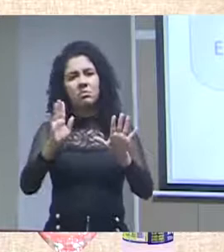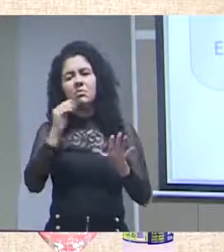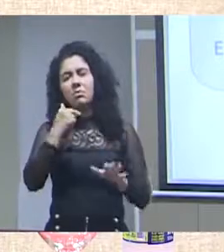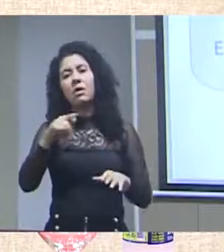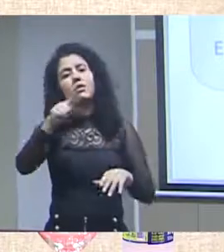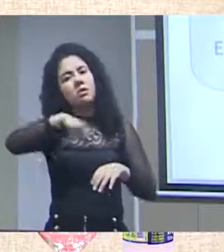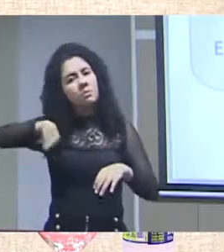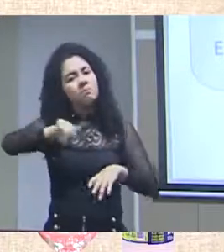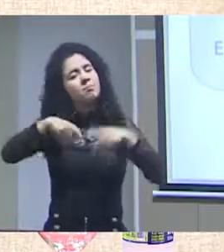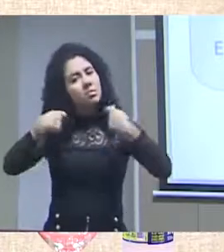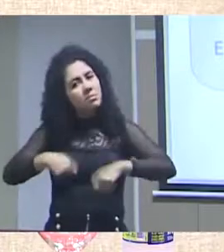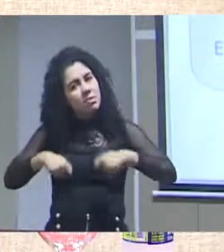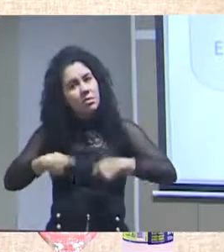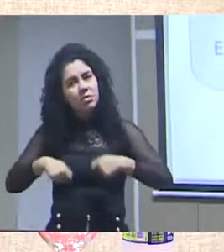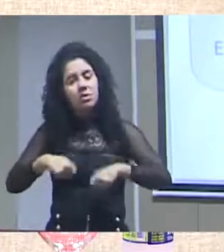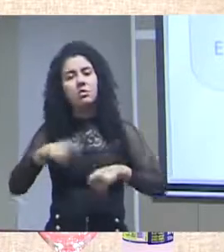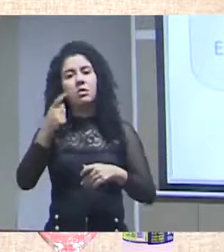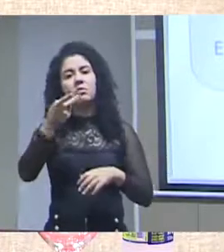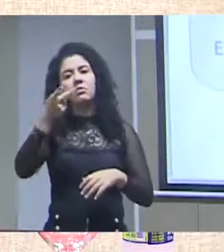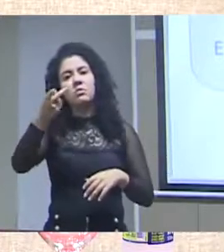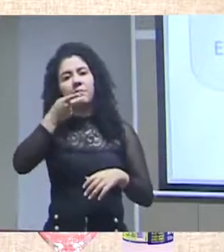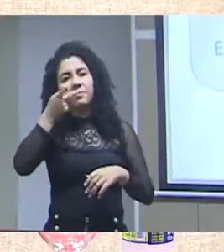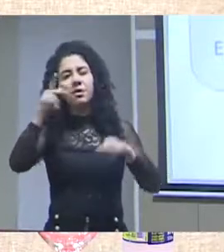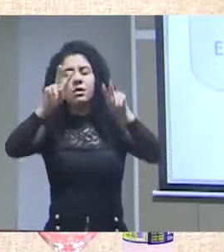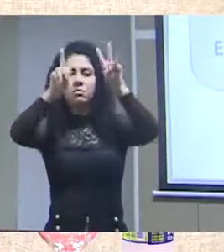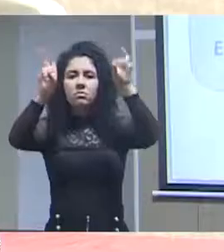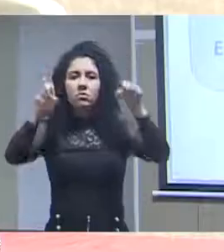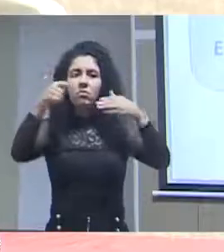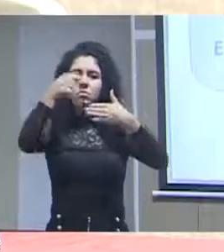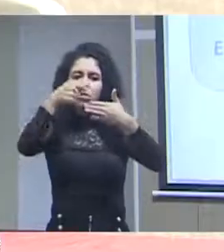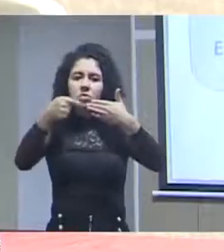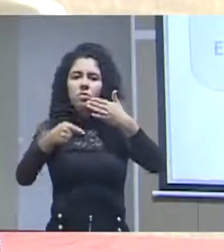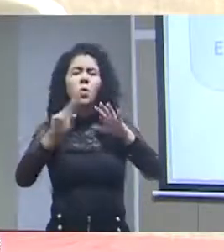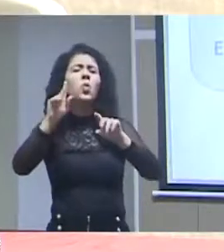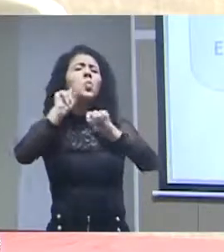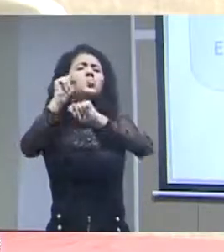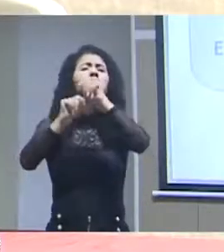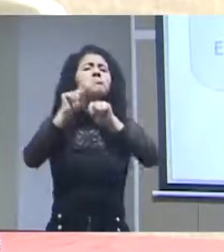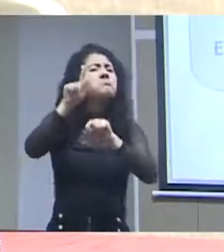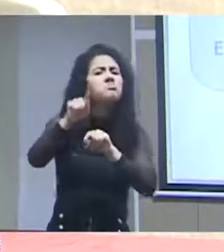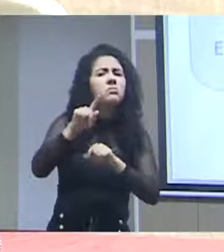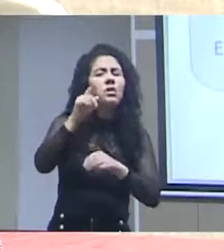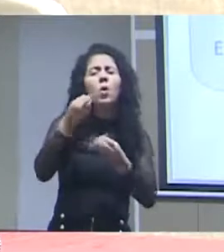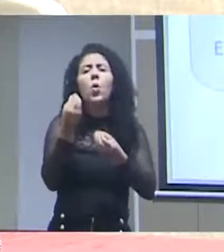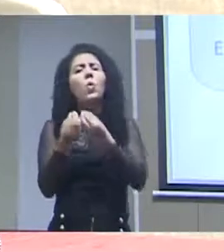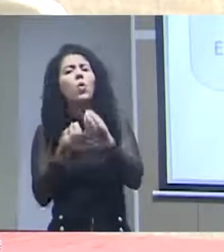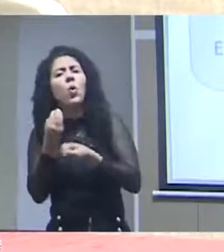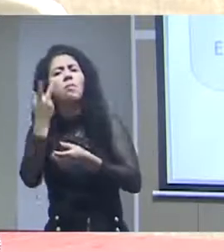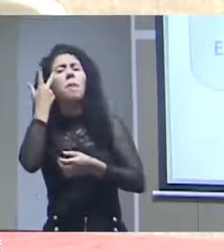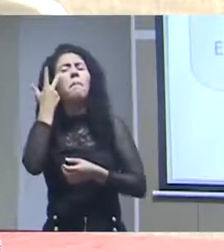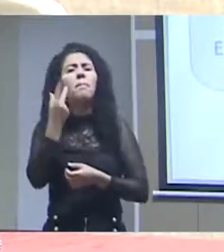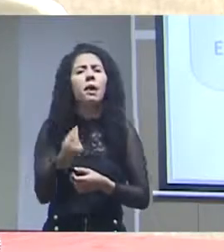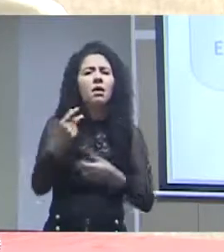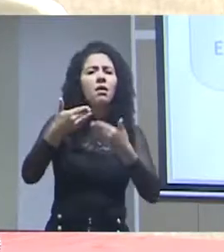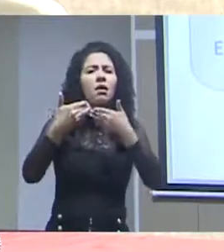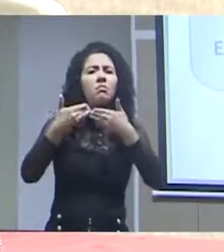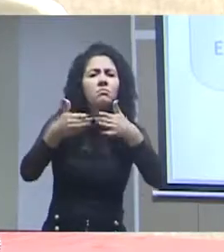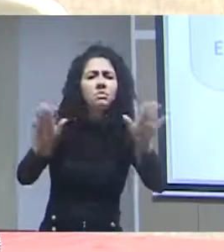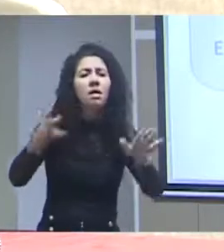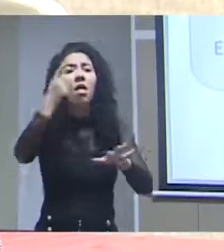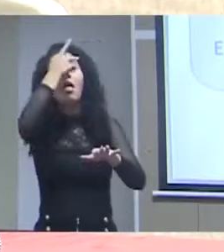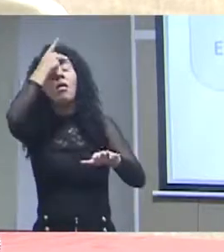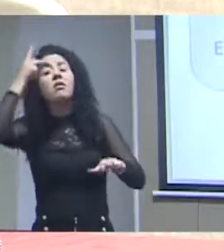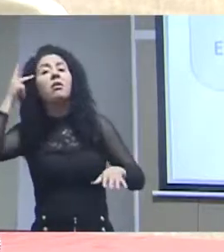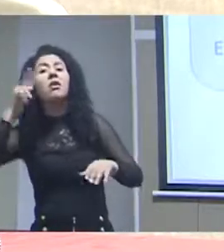que conceito de abertura é esse, em que condições, para que a gente quer abrir, quem está abrindo, quem está se beneficiando.